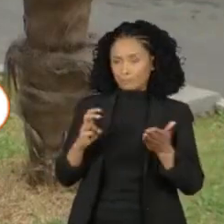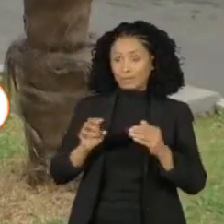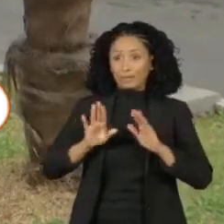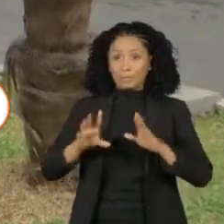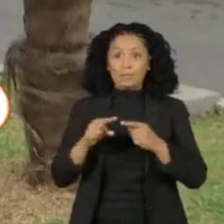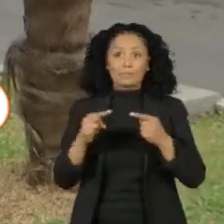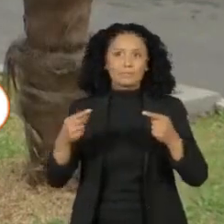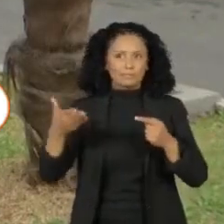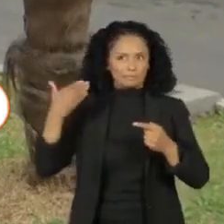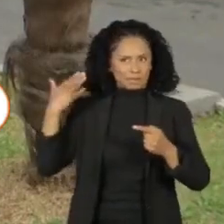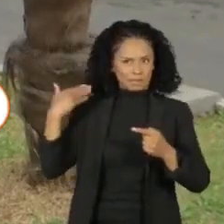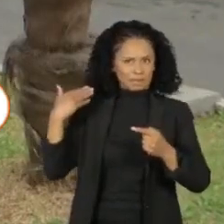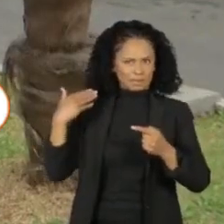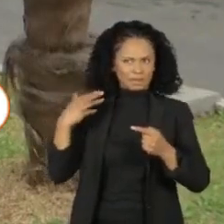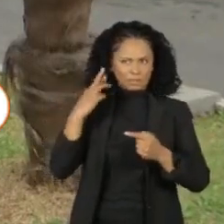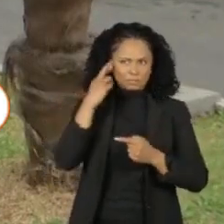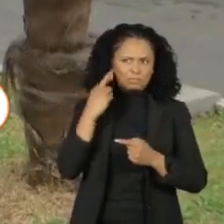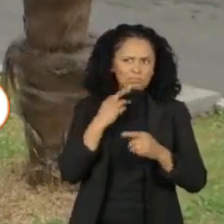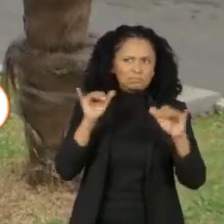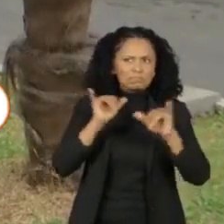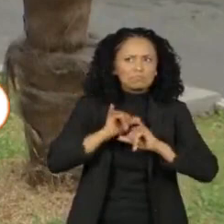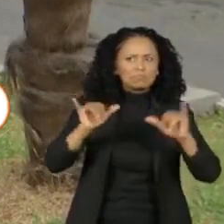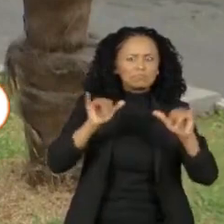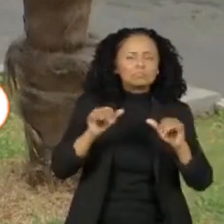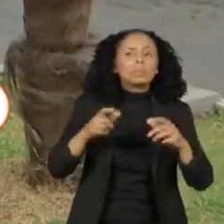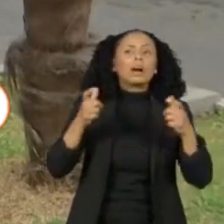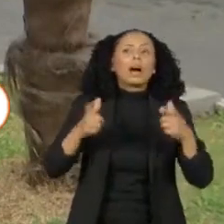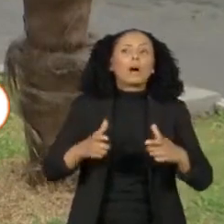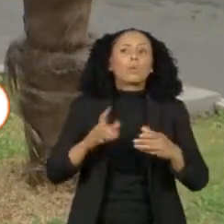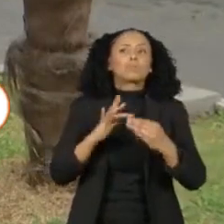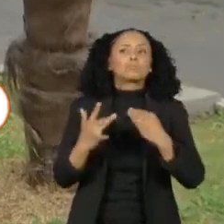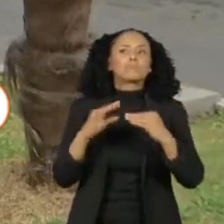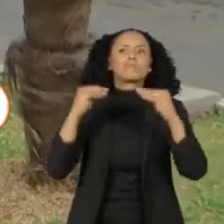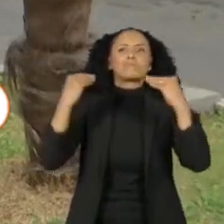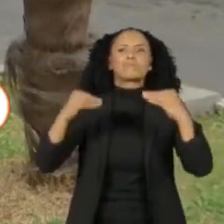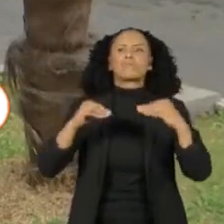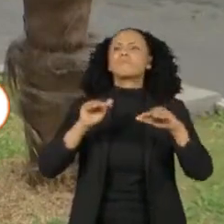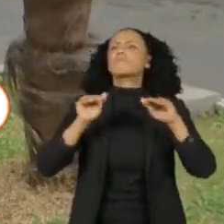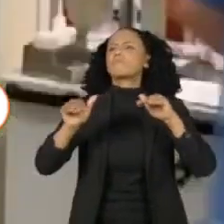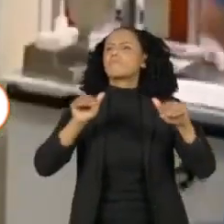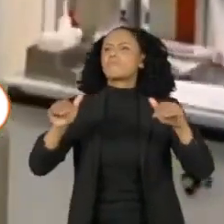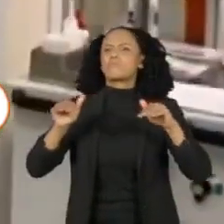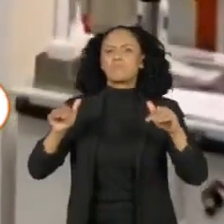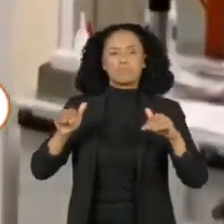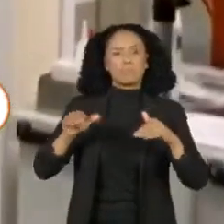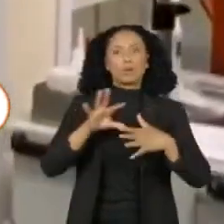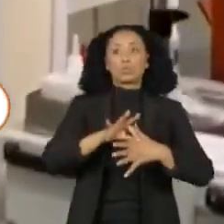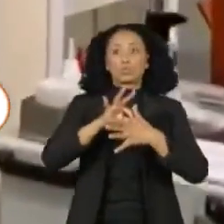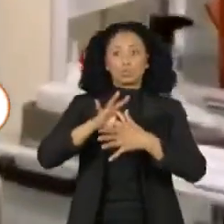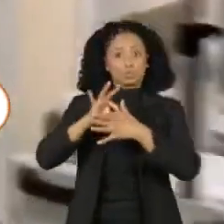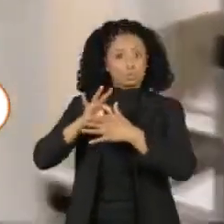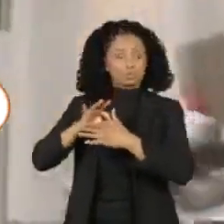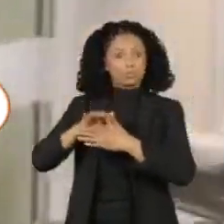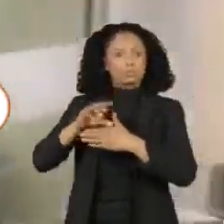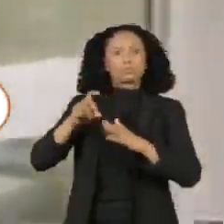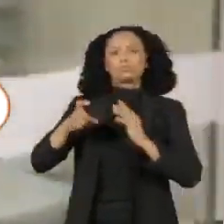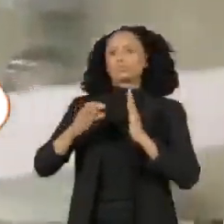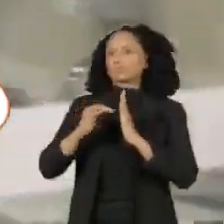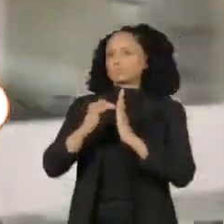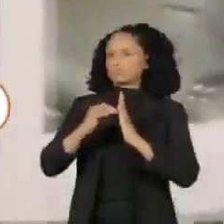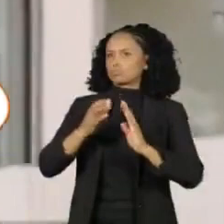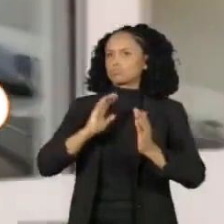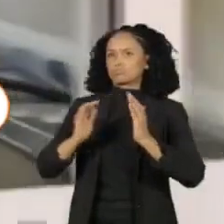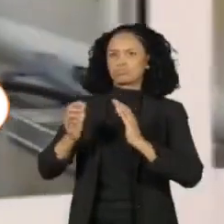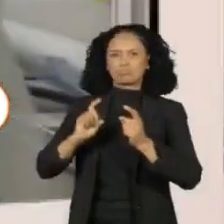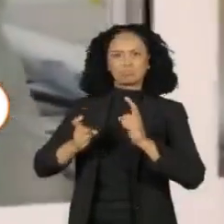passada, Pacheco já tinha dito, através das redes sociais, que convocaria esse encontro entre os líderes do Senado para debater esse